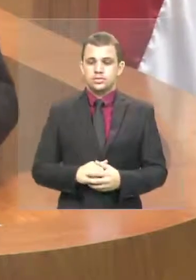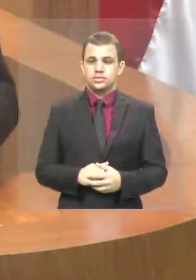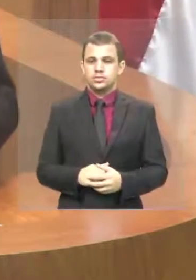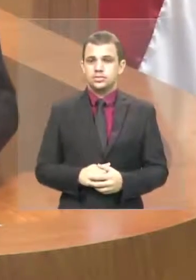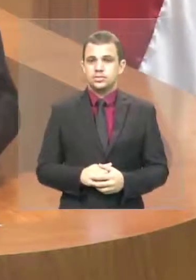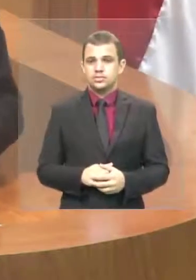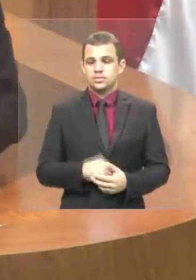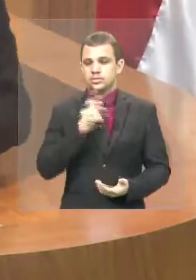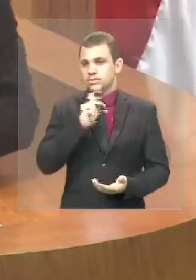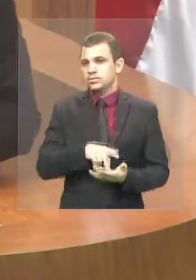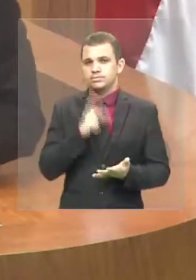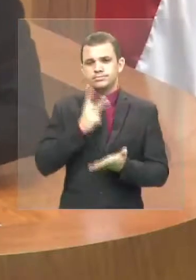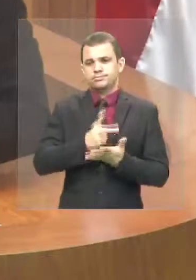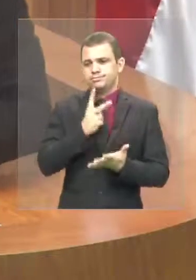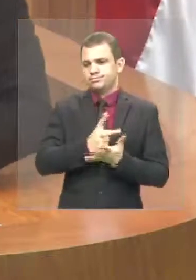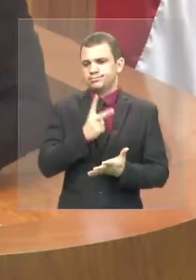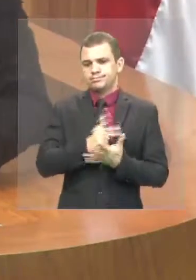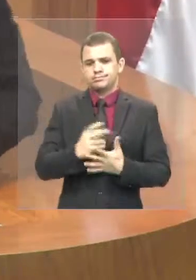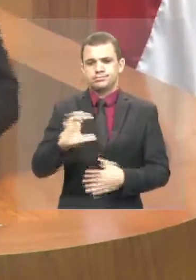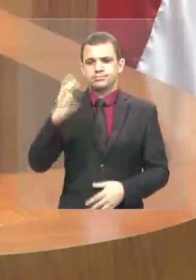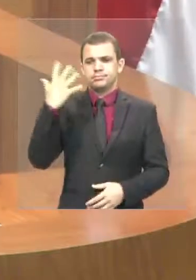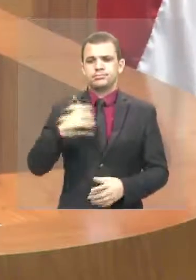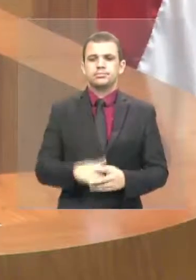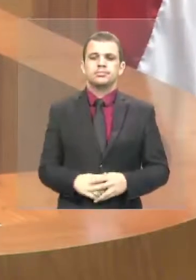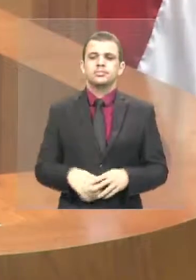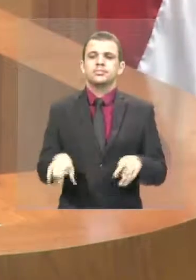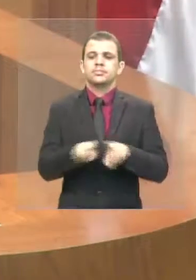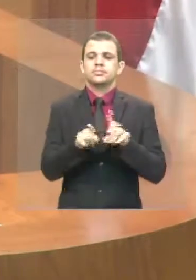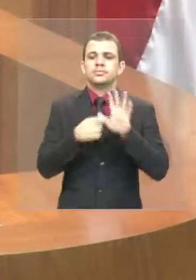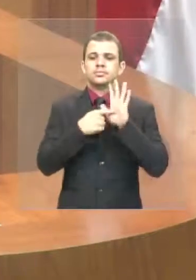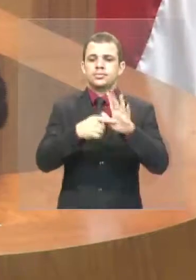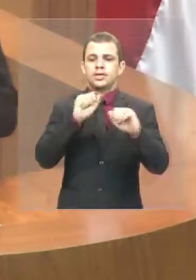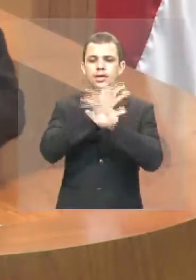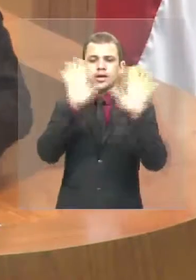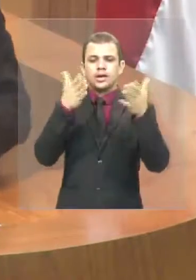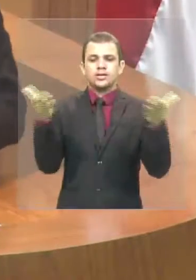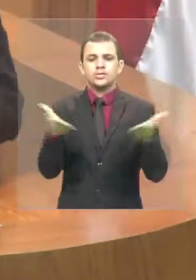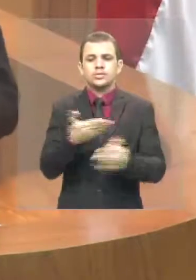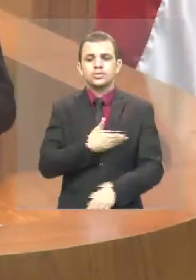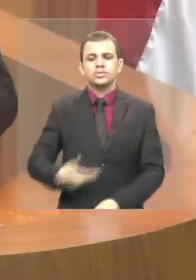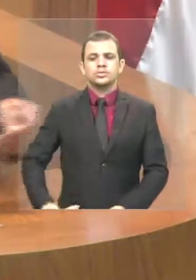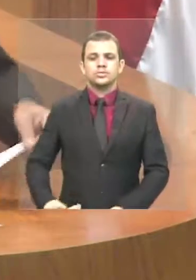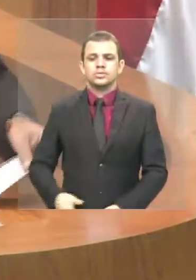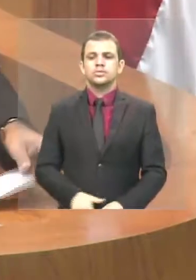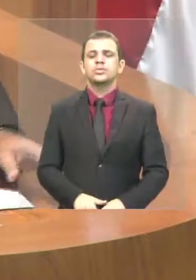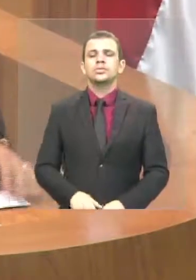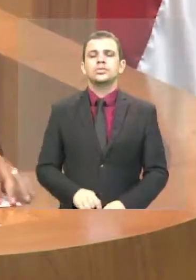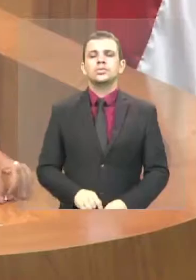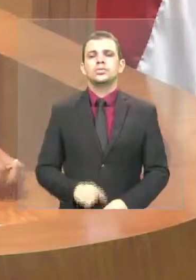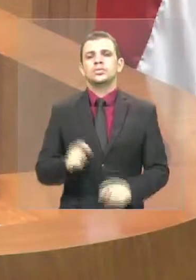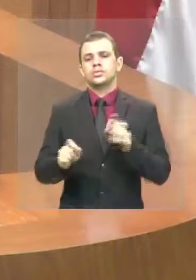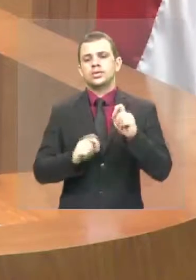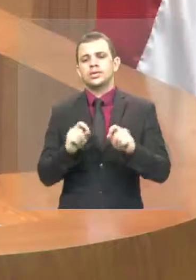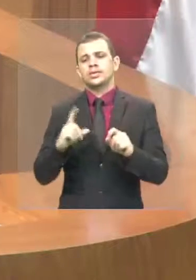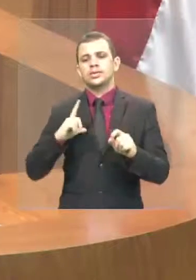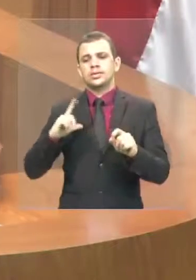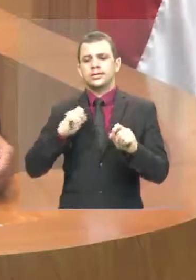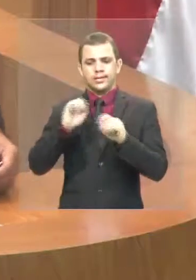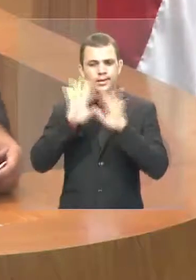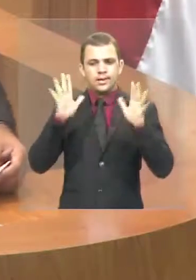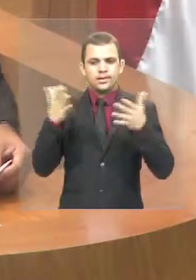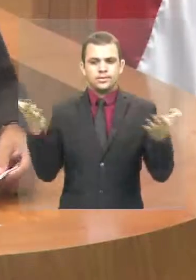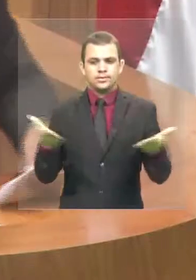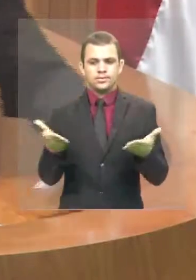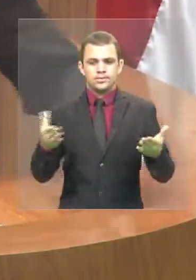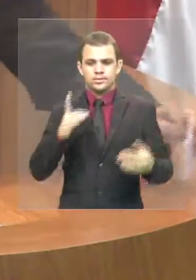são os mesmos. E o que é explícito hoje no nosso governo, o que é explícito, deputado